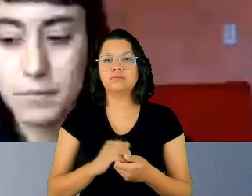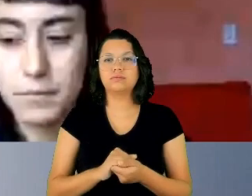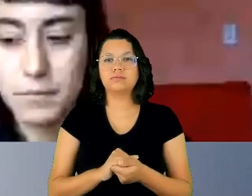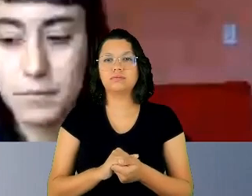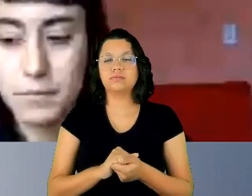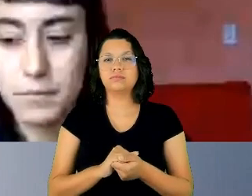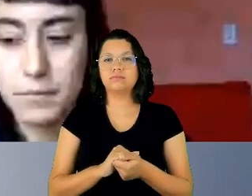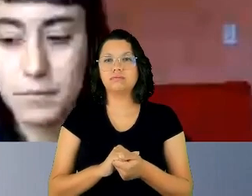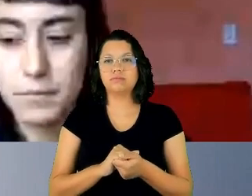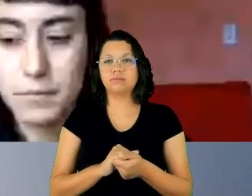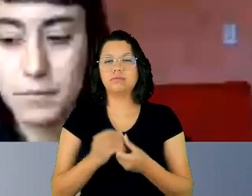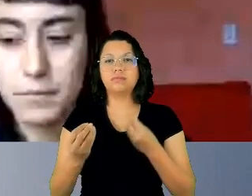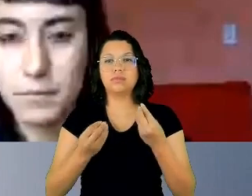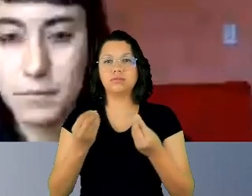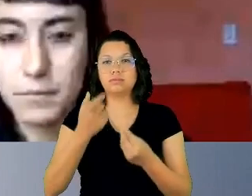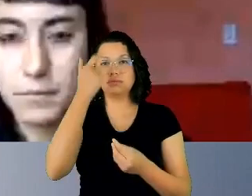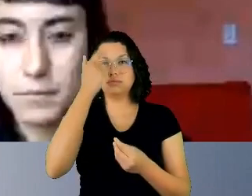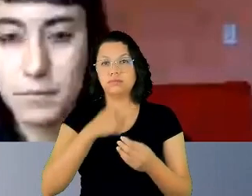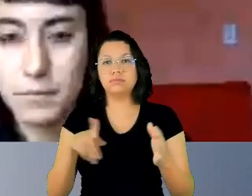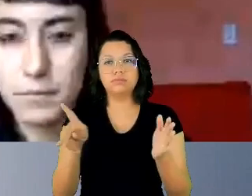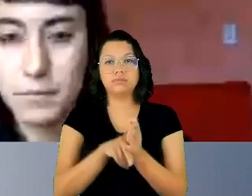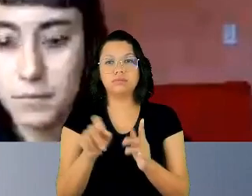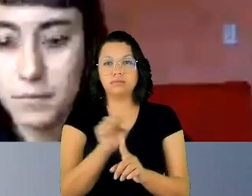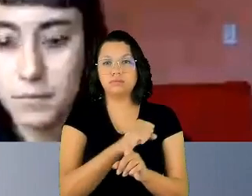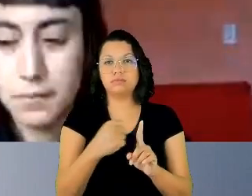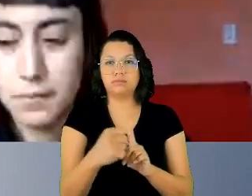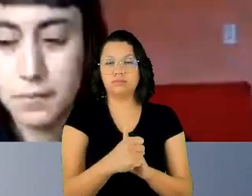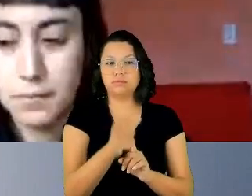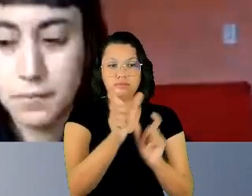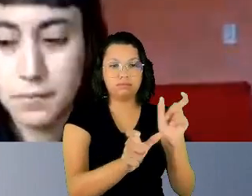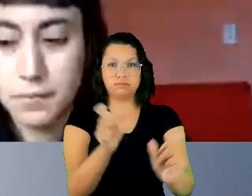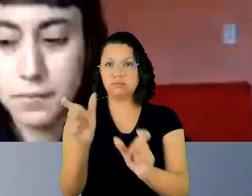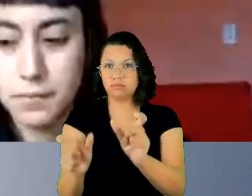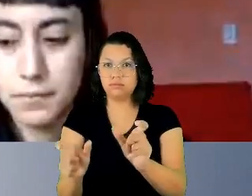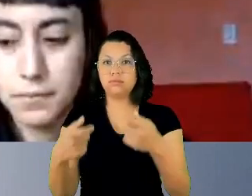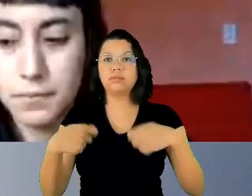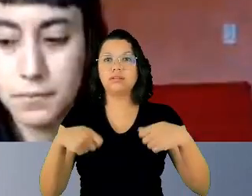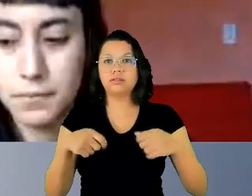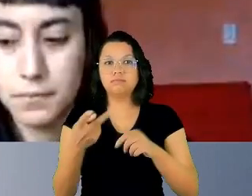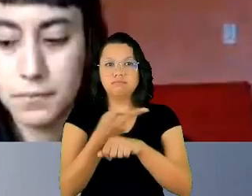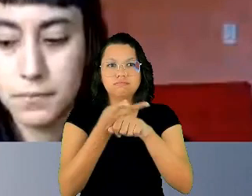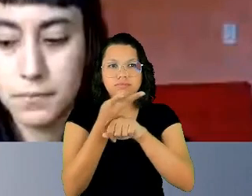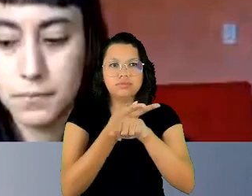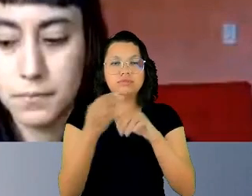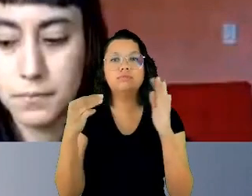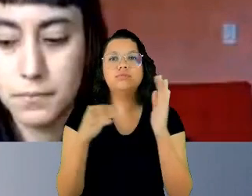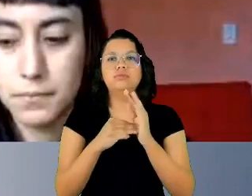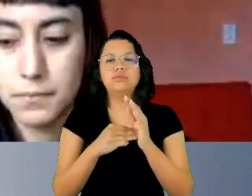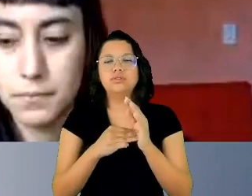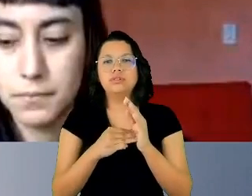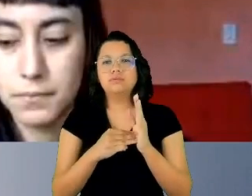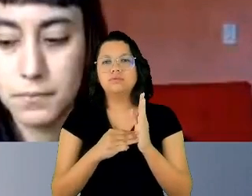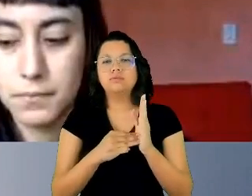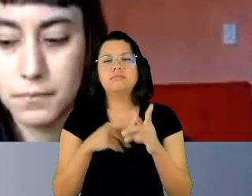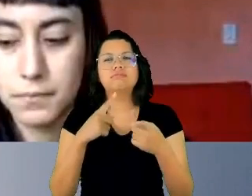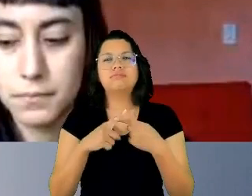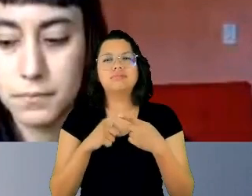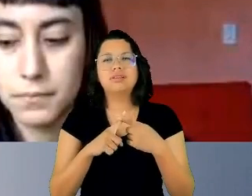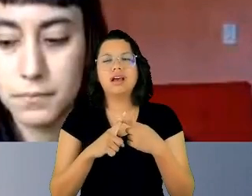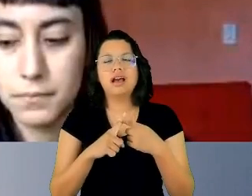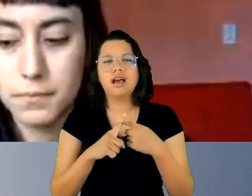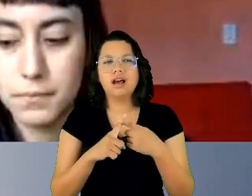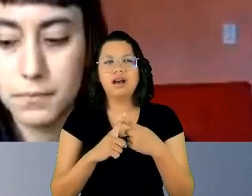como membros de uma sociedade, nós devemos buscar as razões pelas quais a nossa sociedade apresenta